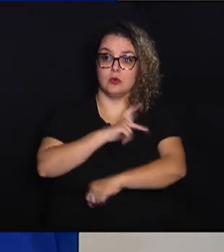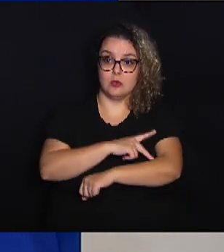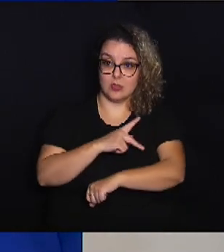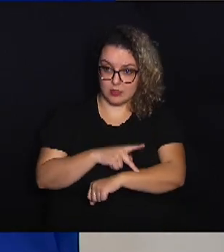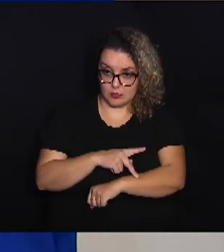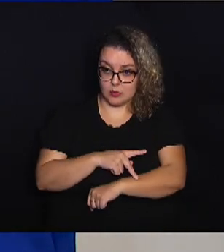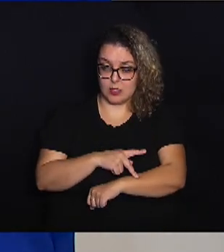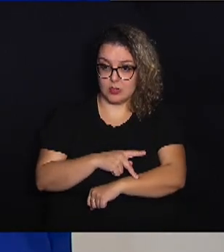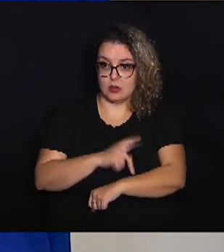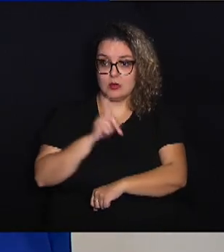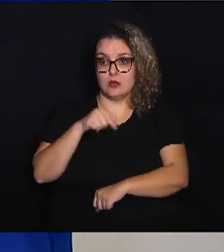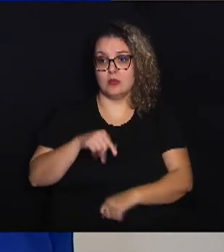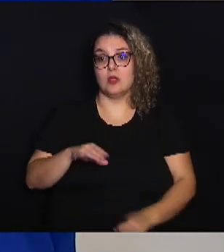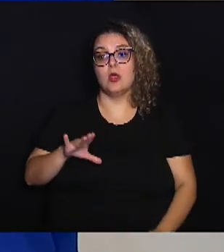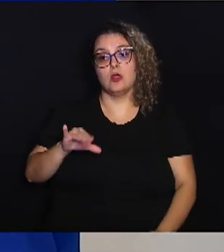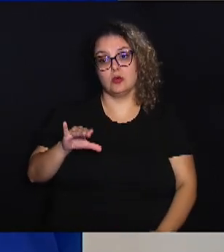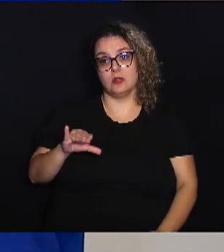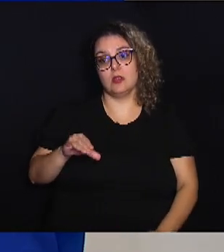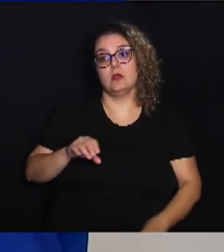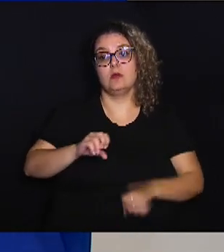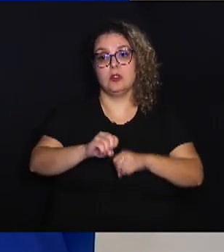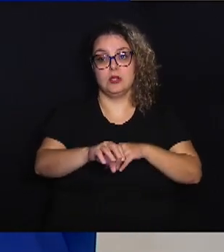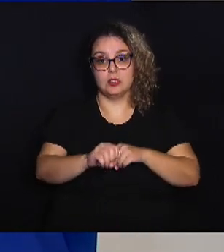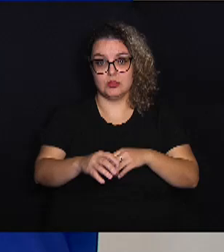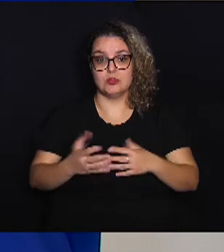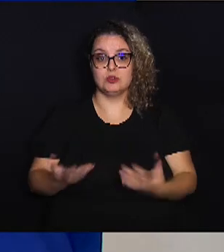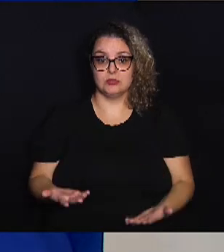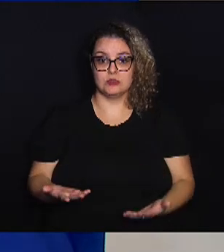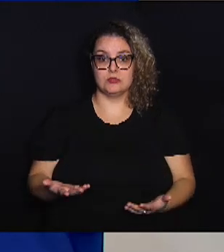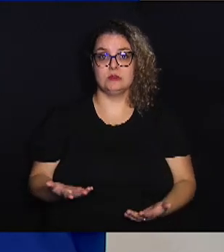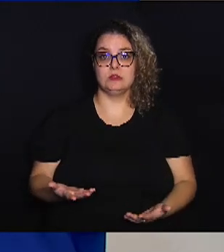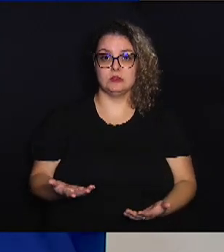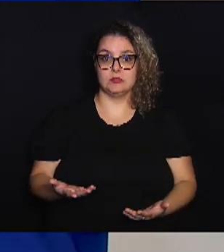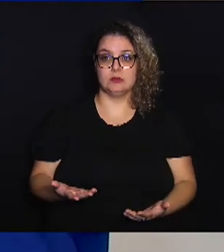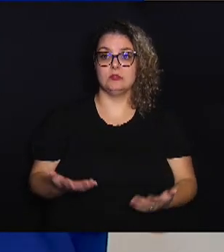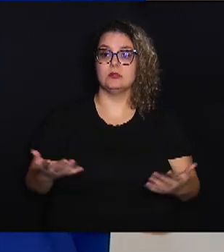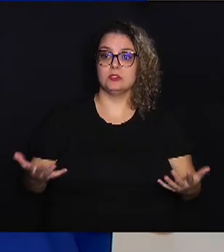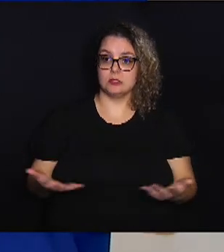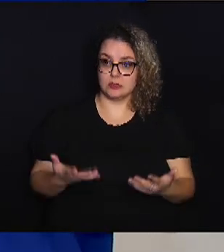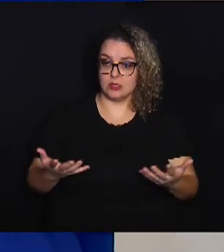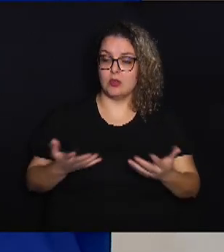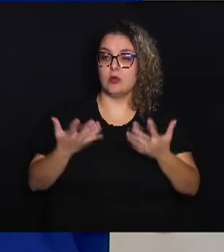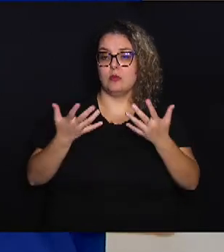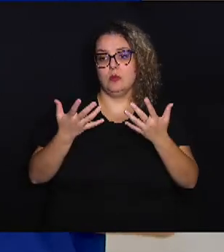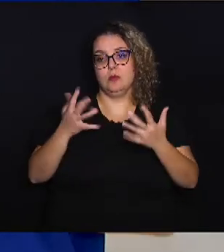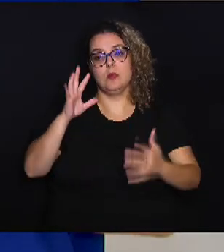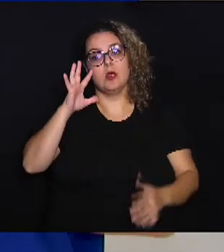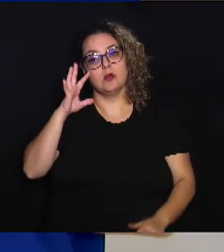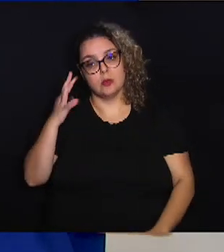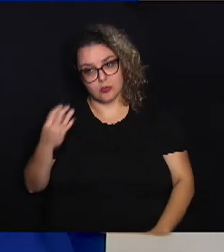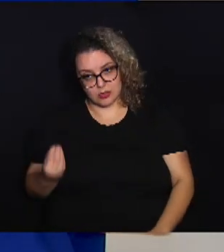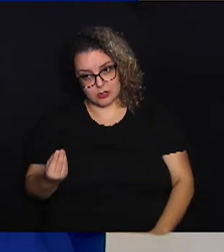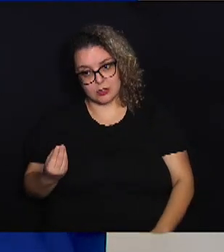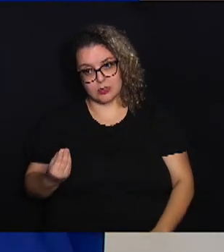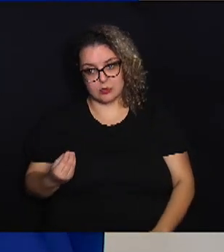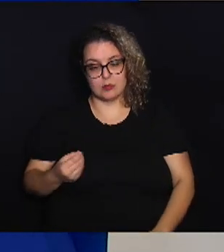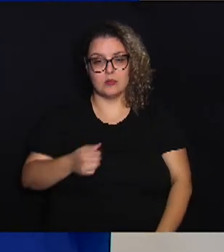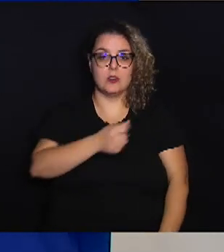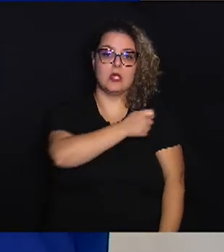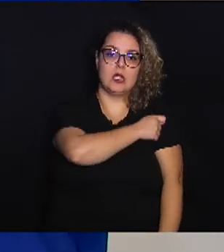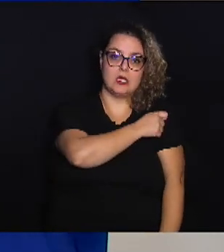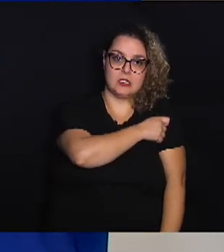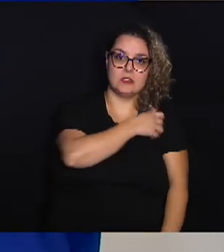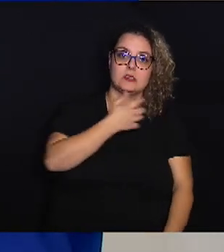ele é o cientista da educação, então ele promove o conhecimento para esses educandos.